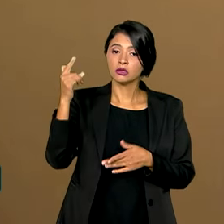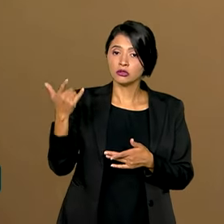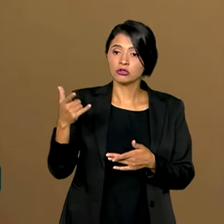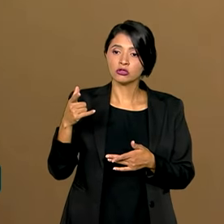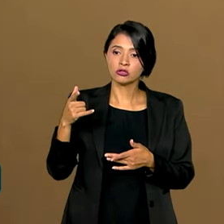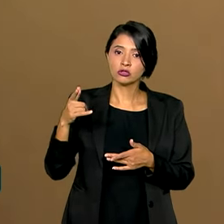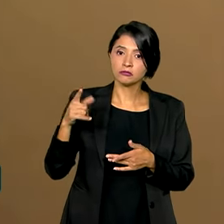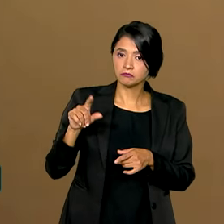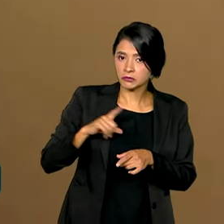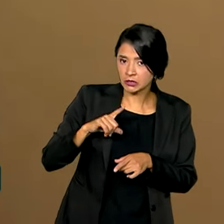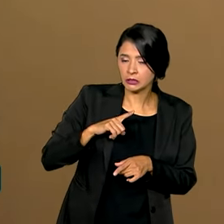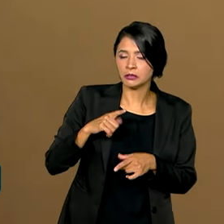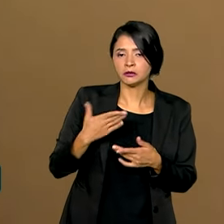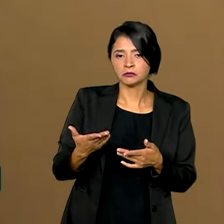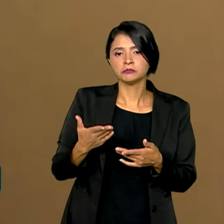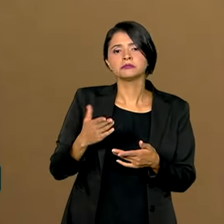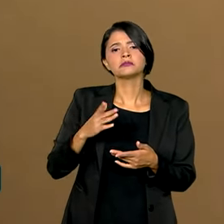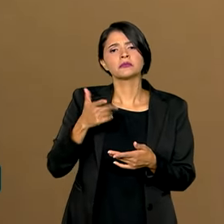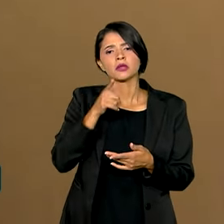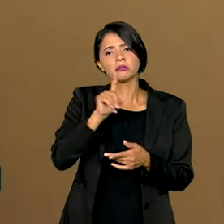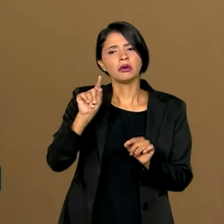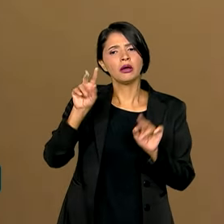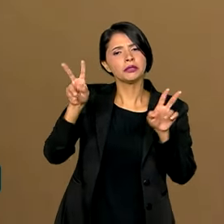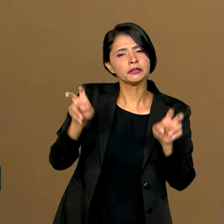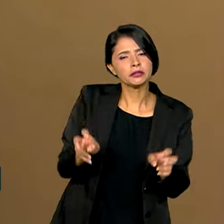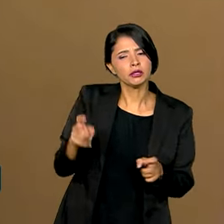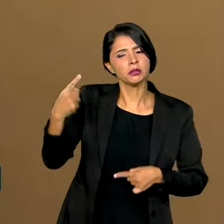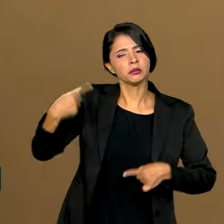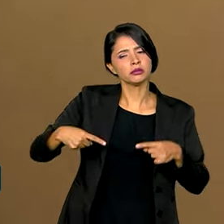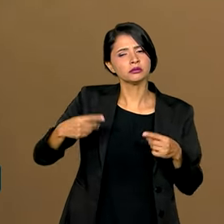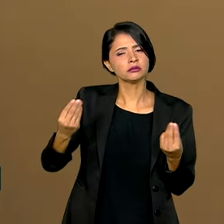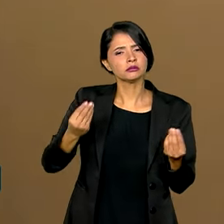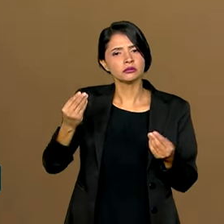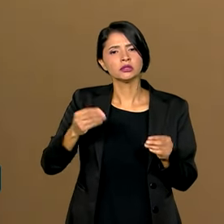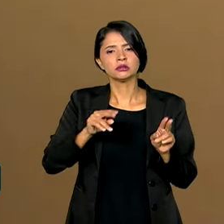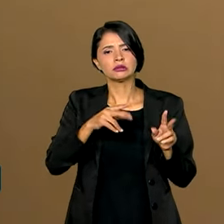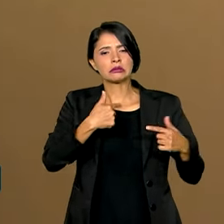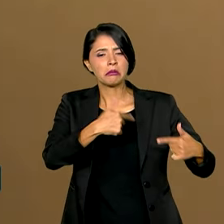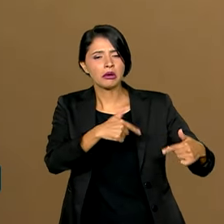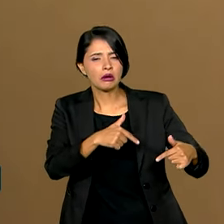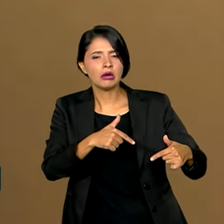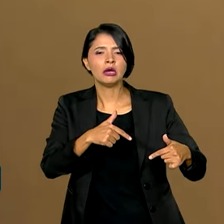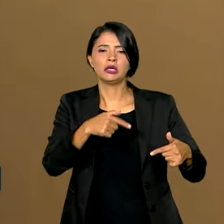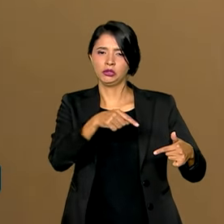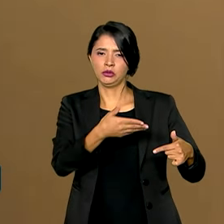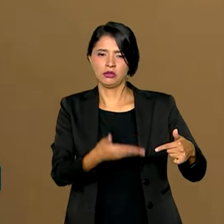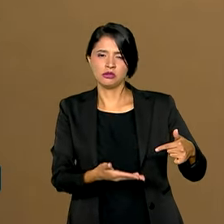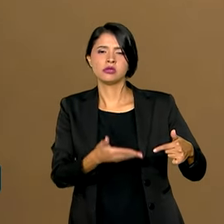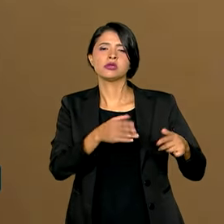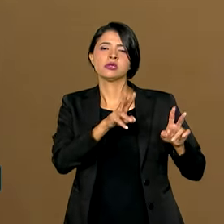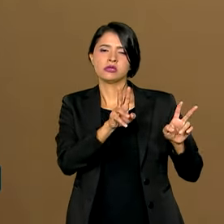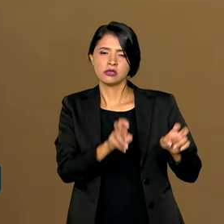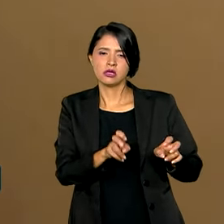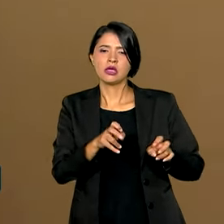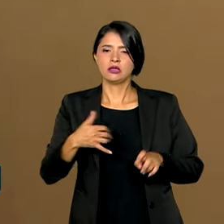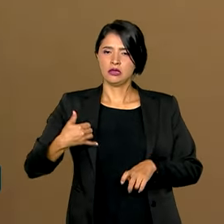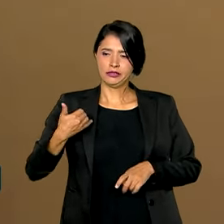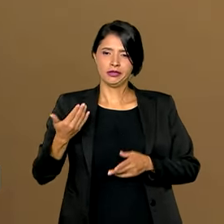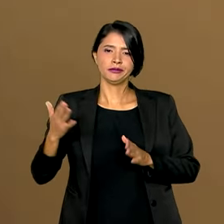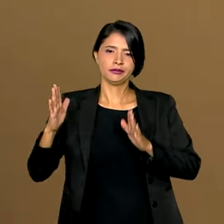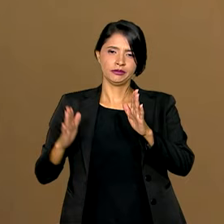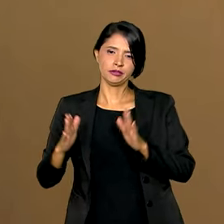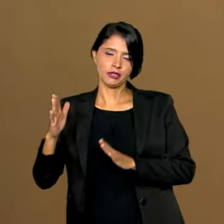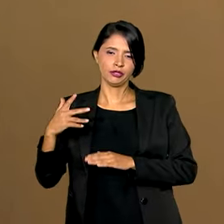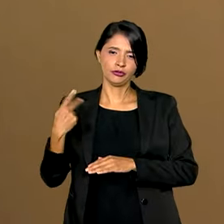pertinentes para se tratar o tema do trabalho nessa faixa etária